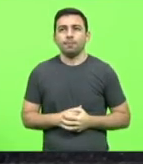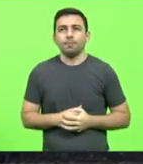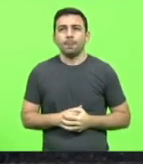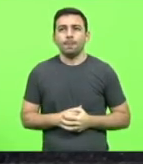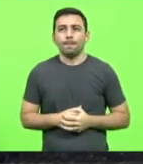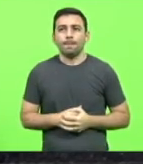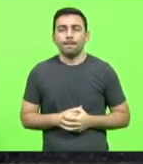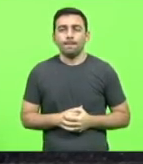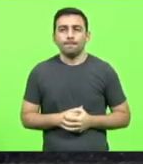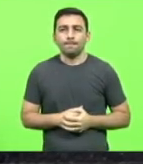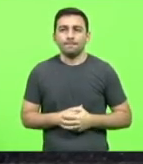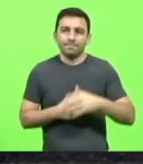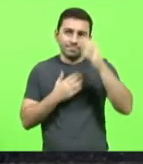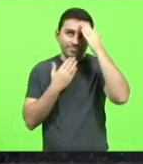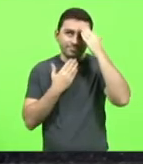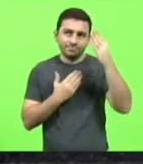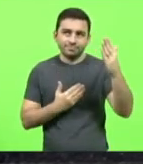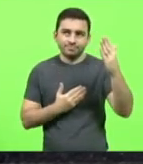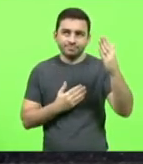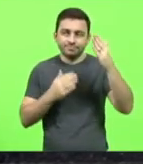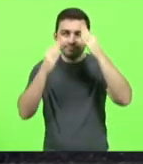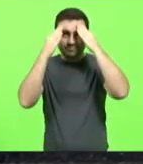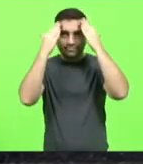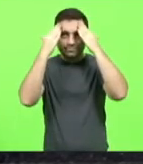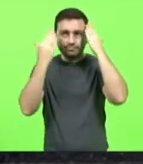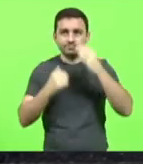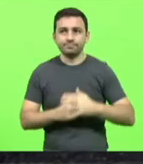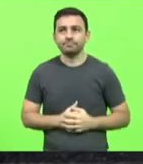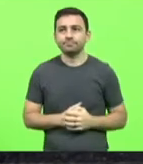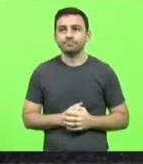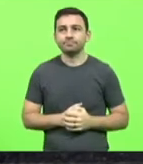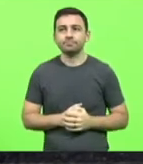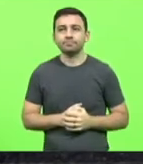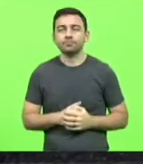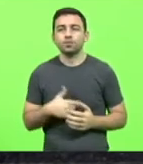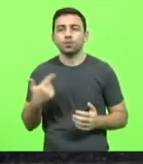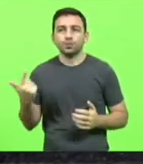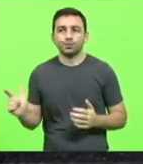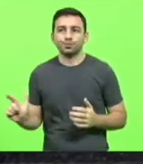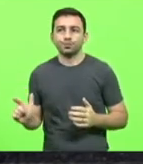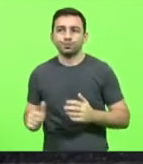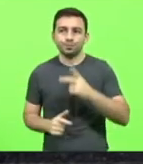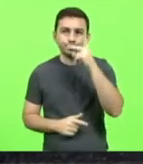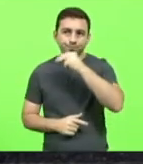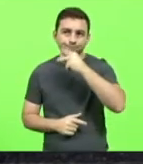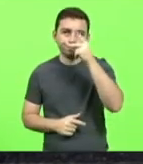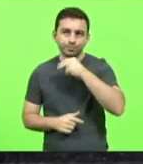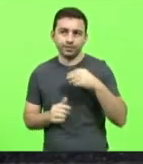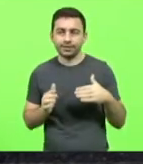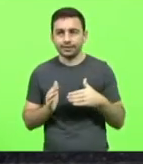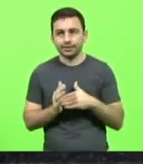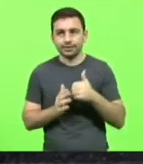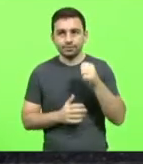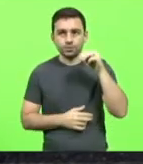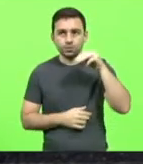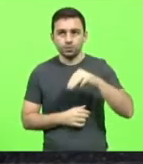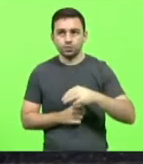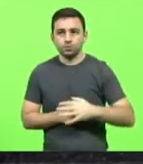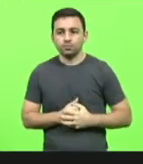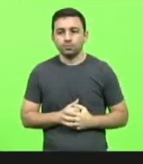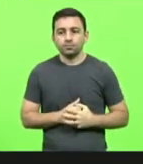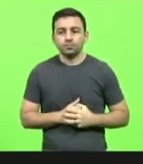Obrigado, deputado José Milton. Deputado Kennedy Nunes, por 10 minutos, deputado. José Milton,